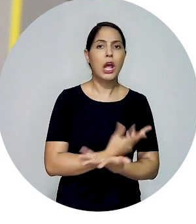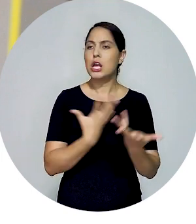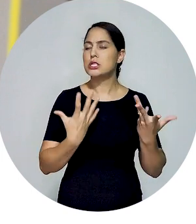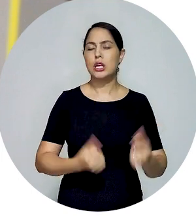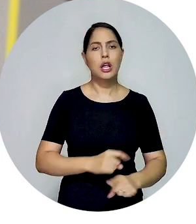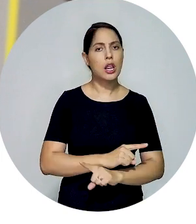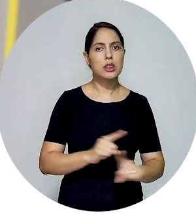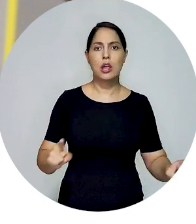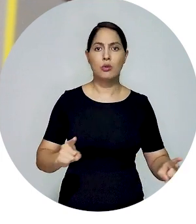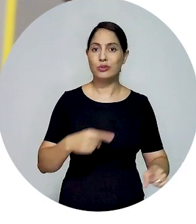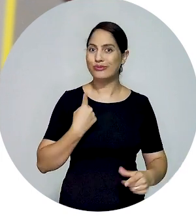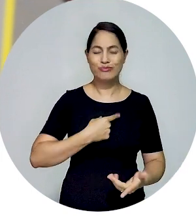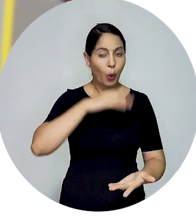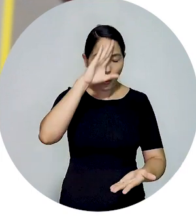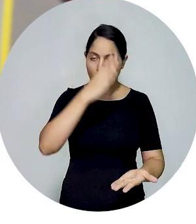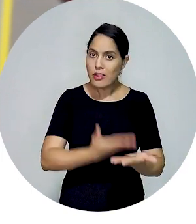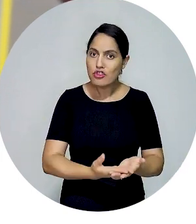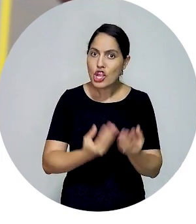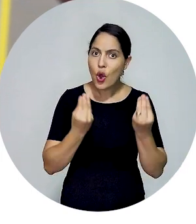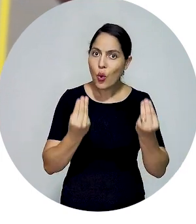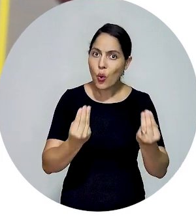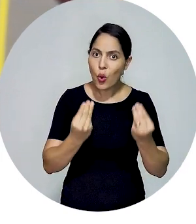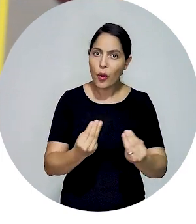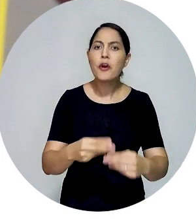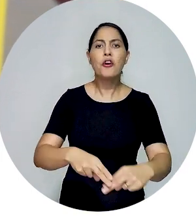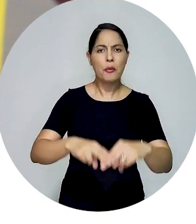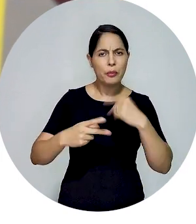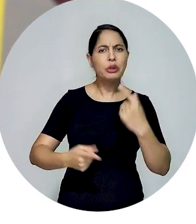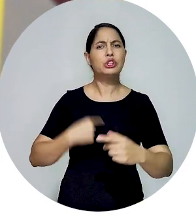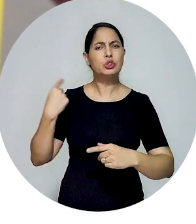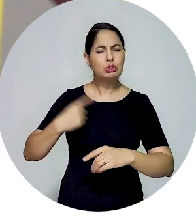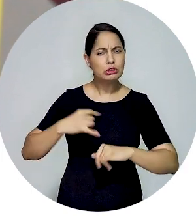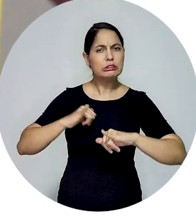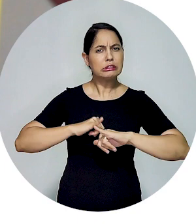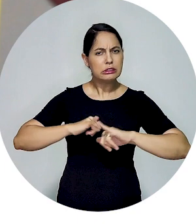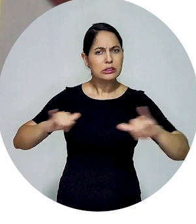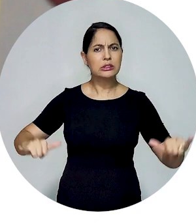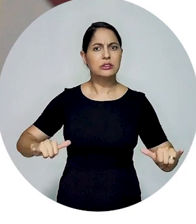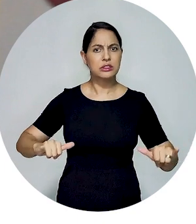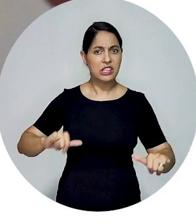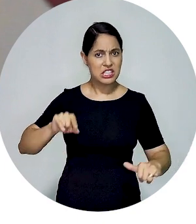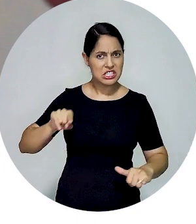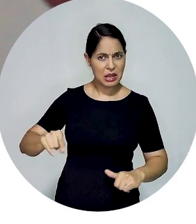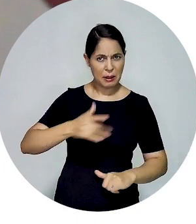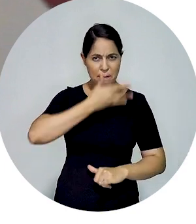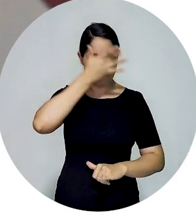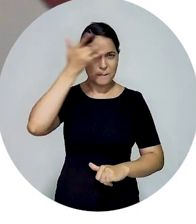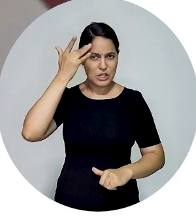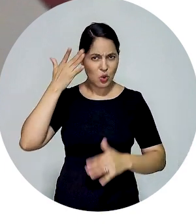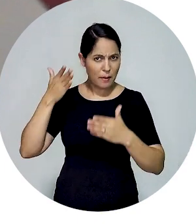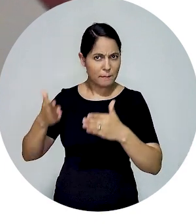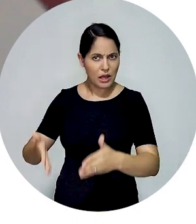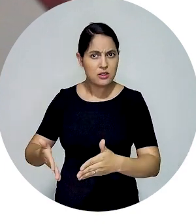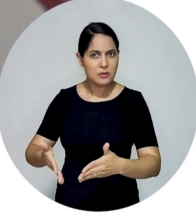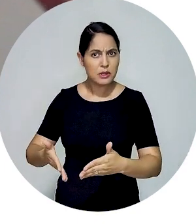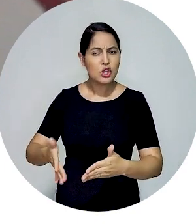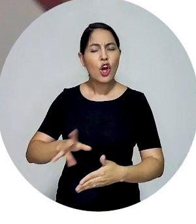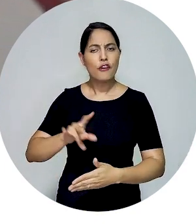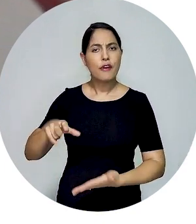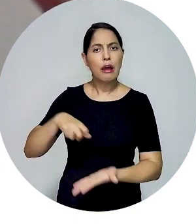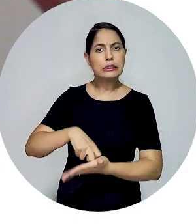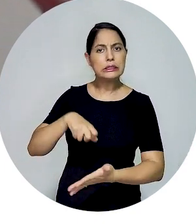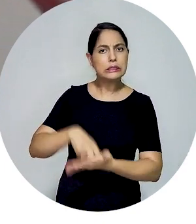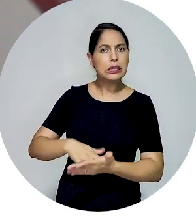profissional são inaceitáveis e foram inacreditáveis. Por isso, entendemos que a punição deve alcançar a todos que participaram da